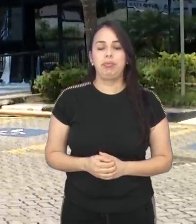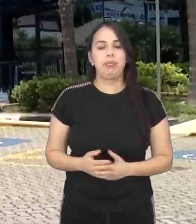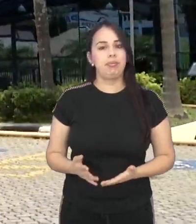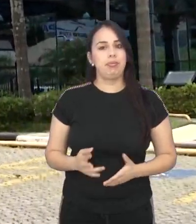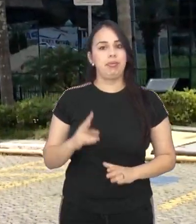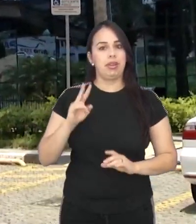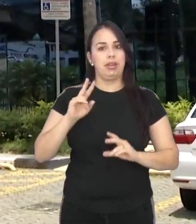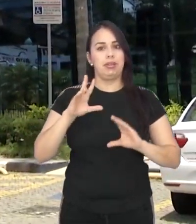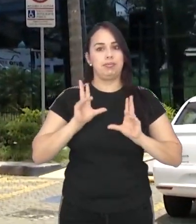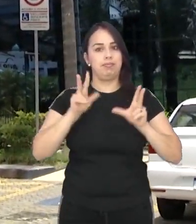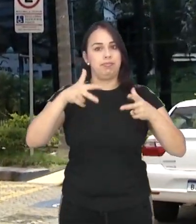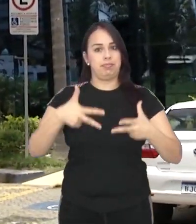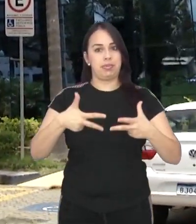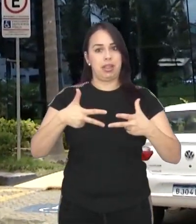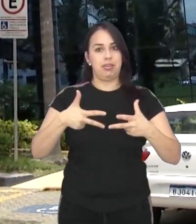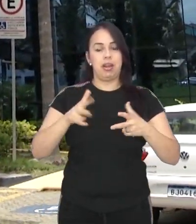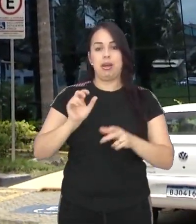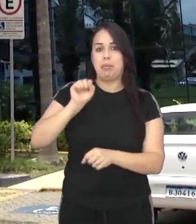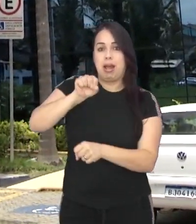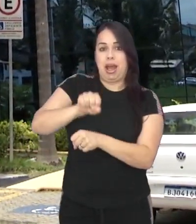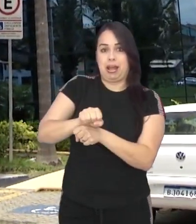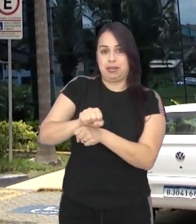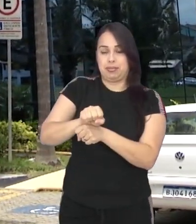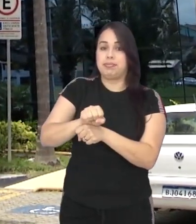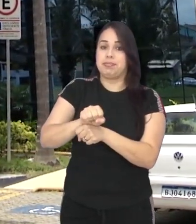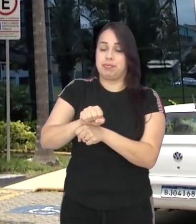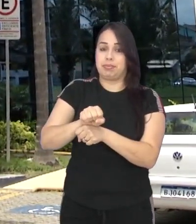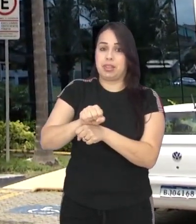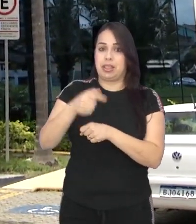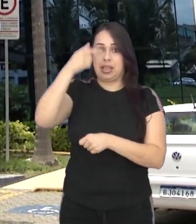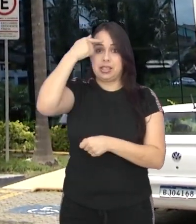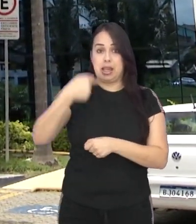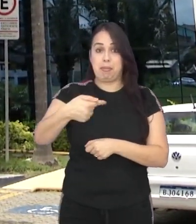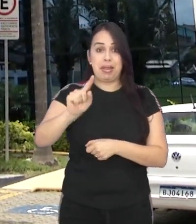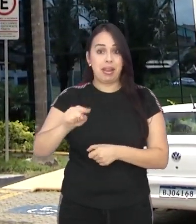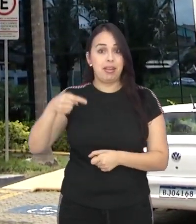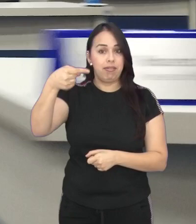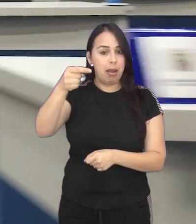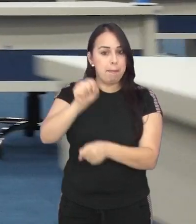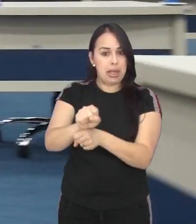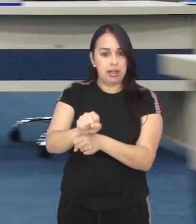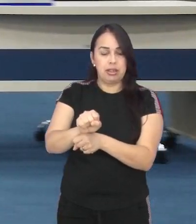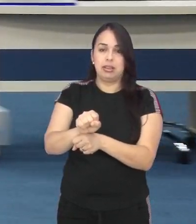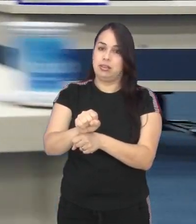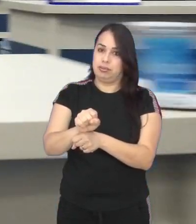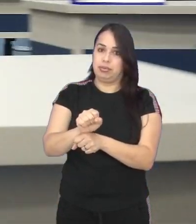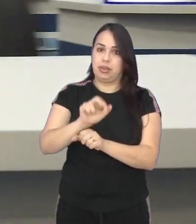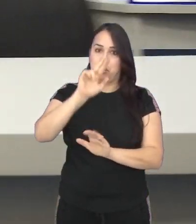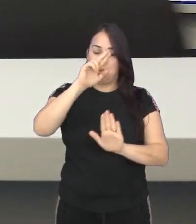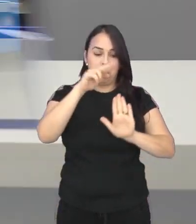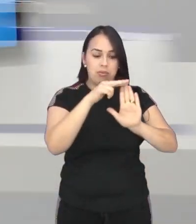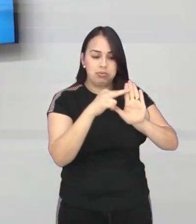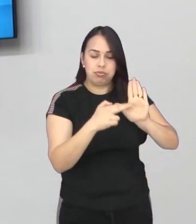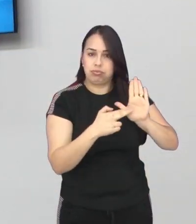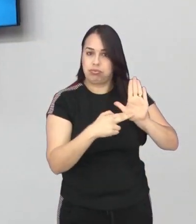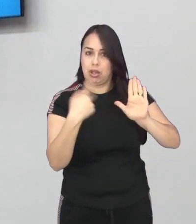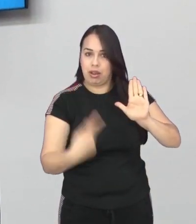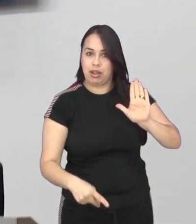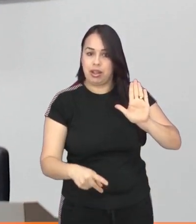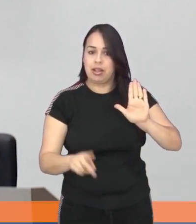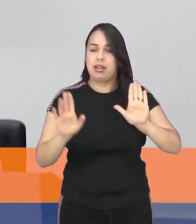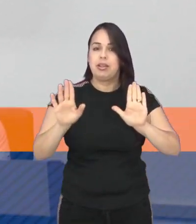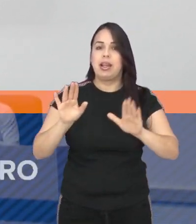A Câmara Municipal entra em recesso parlamentar a partir da semana que vem. O regimento interno prevê que as sessões